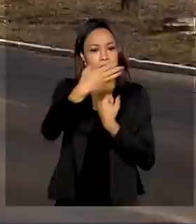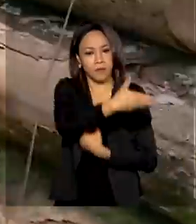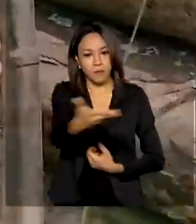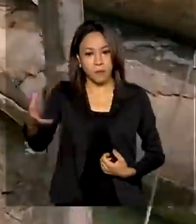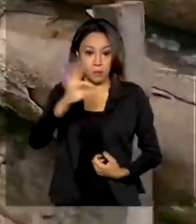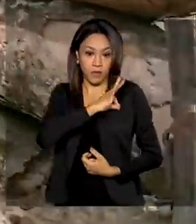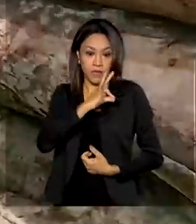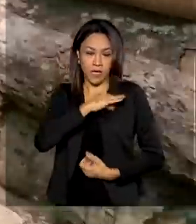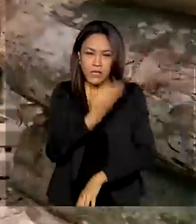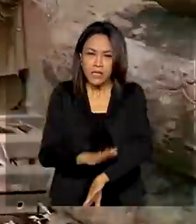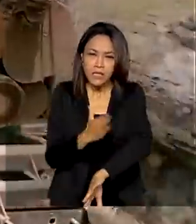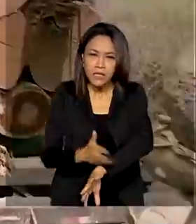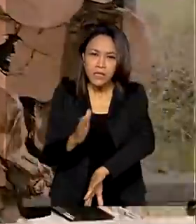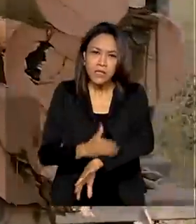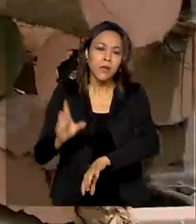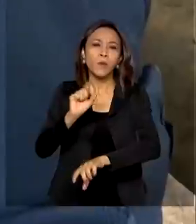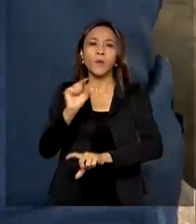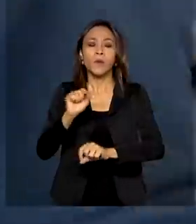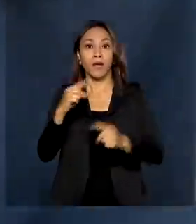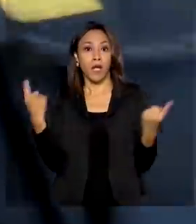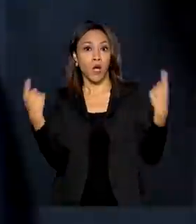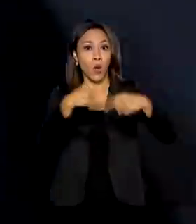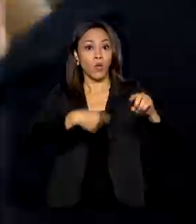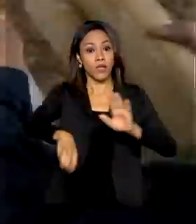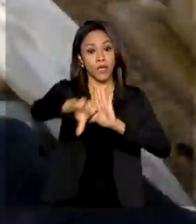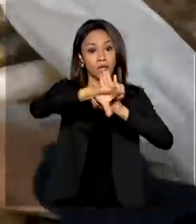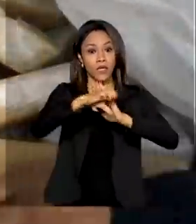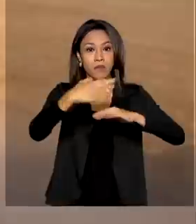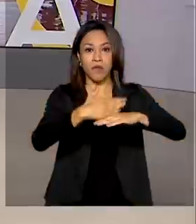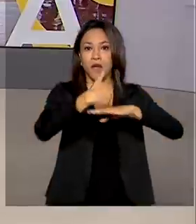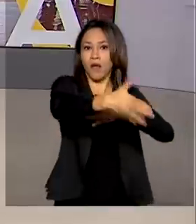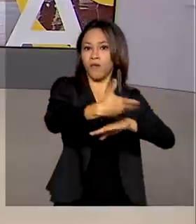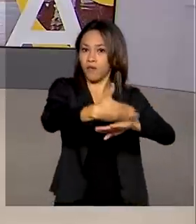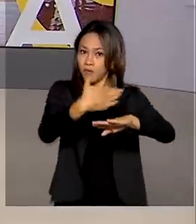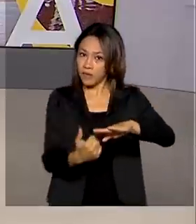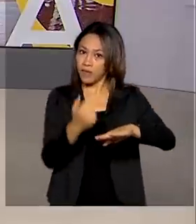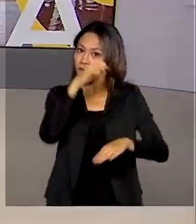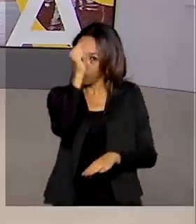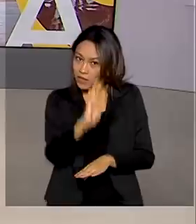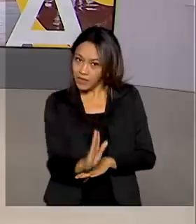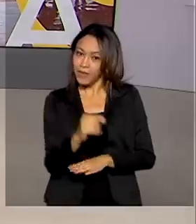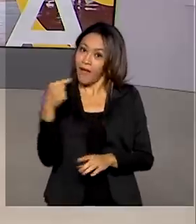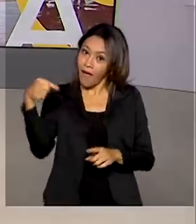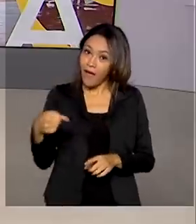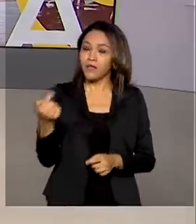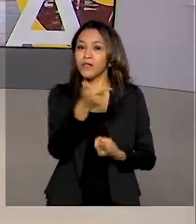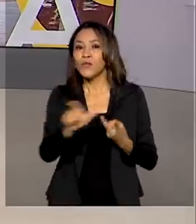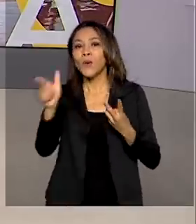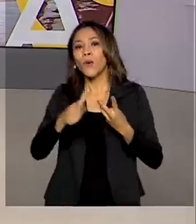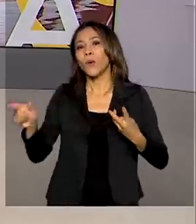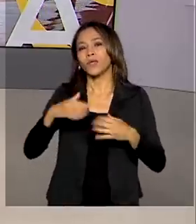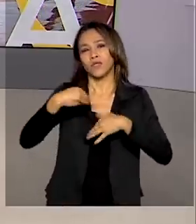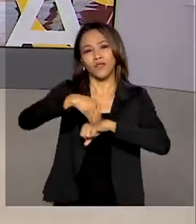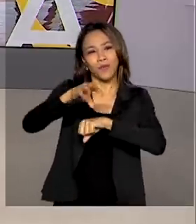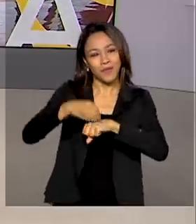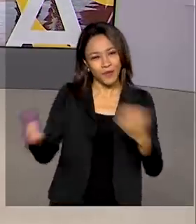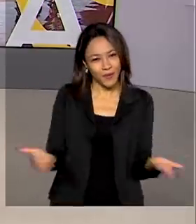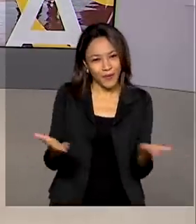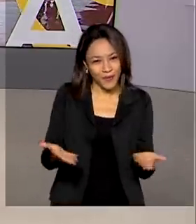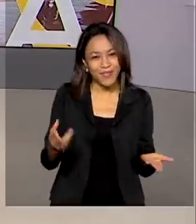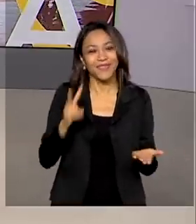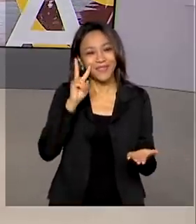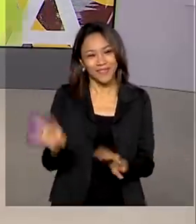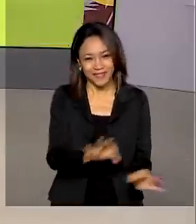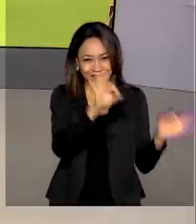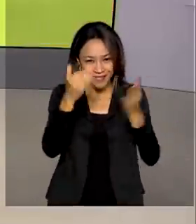capacitação para combater os crimes nas fronteiras do Brasil. Brasil? Essas e outras notícias a partir de agora. O Brasil